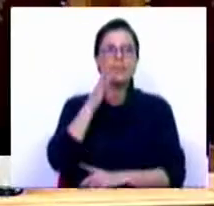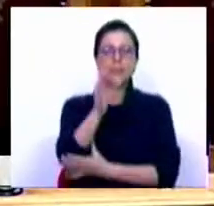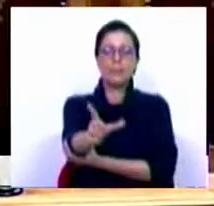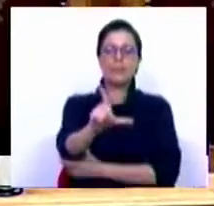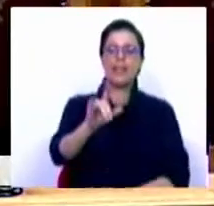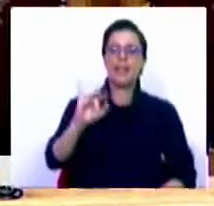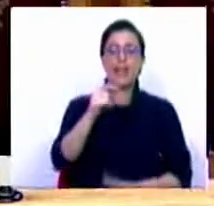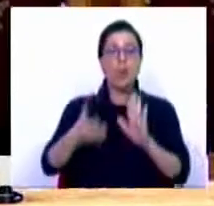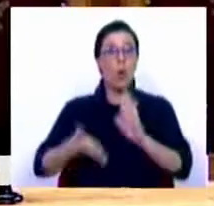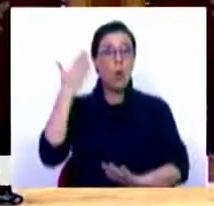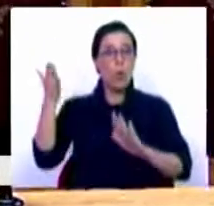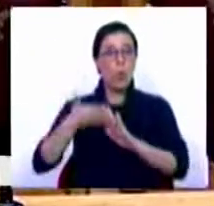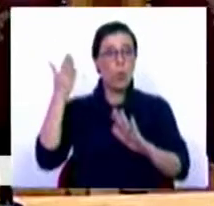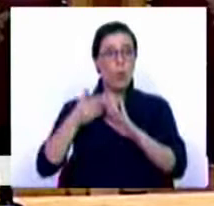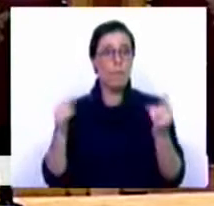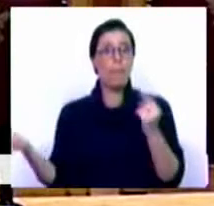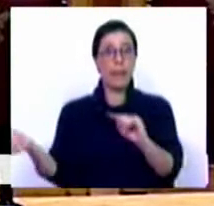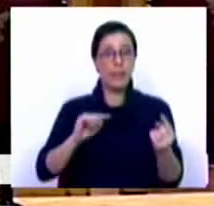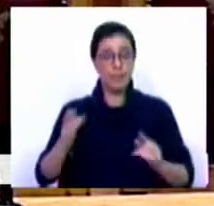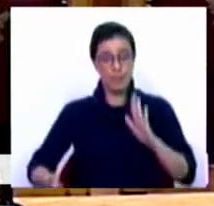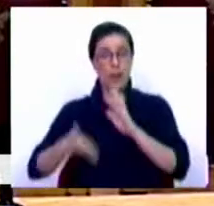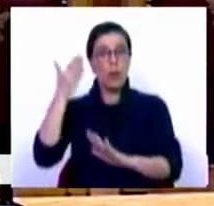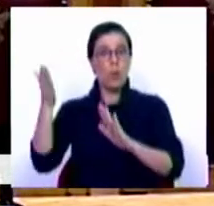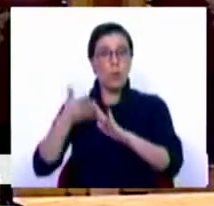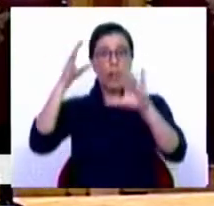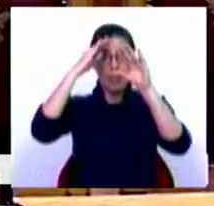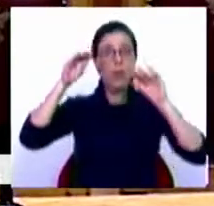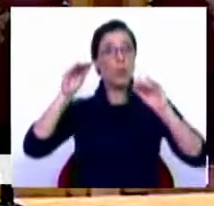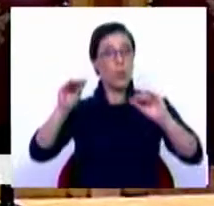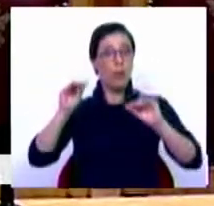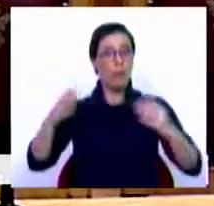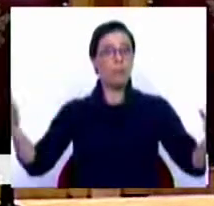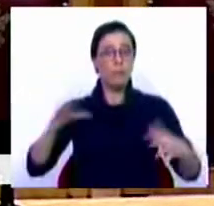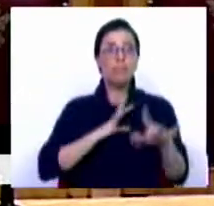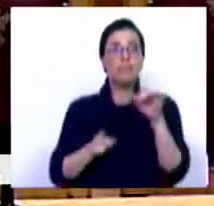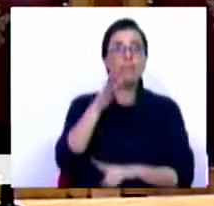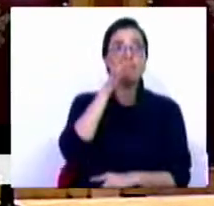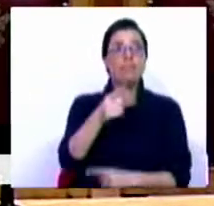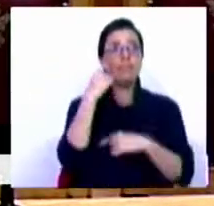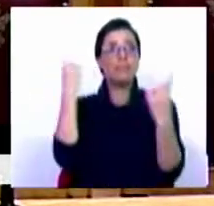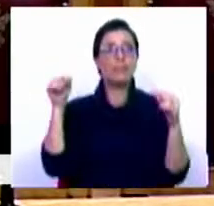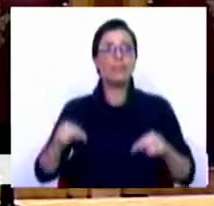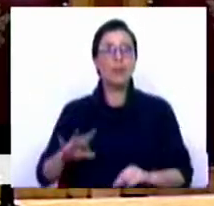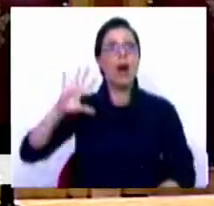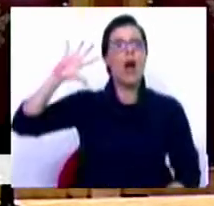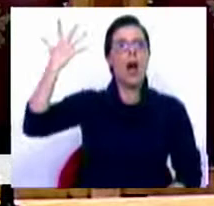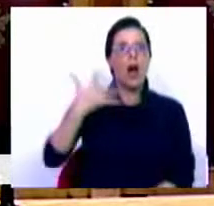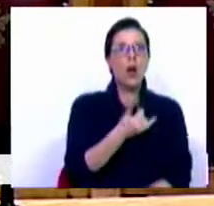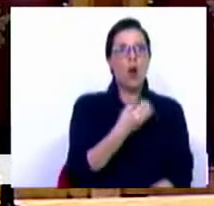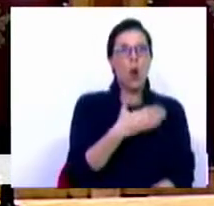Campos, a urgência de debatermos, a urgência da educação. O Sr. Deputado traz-nos aqui o que aconteceu entre